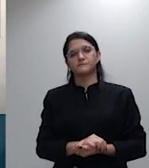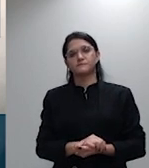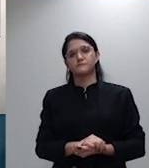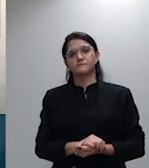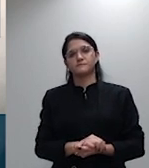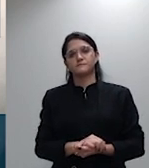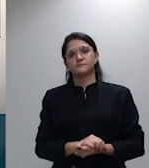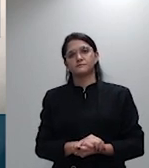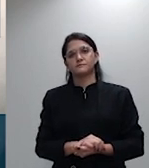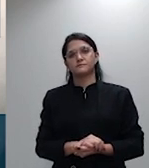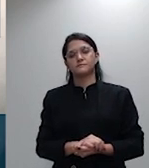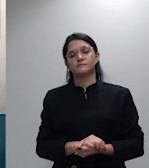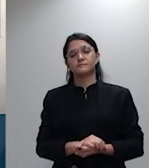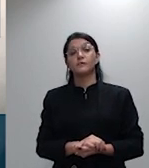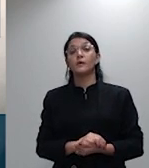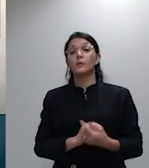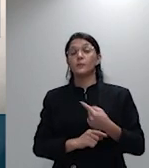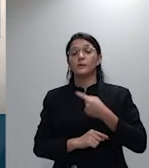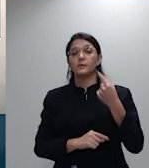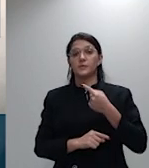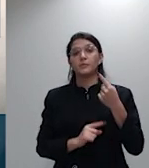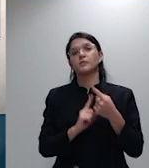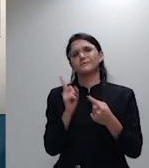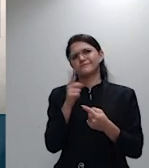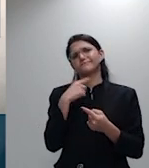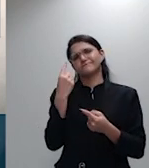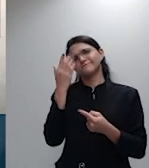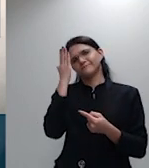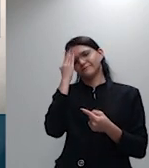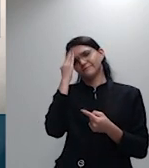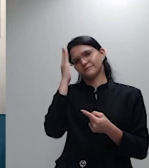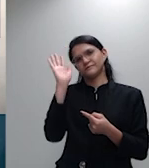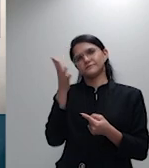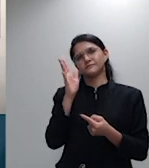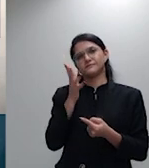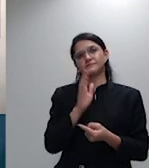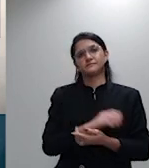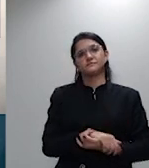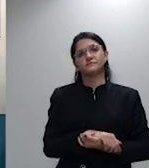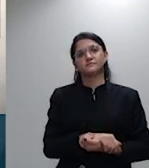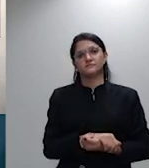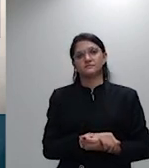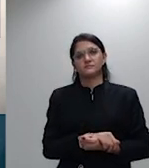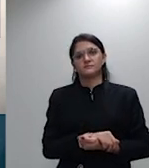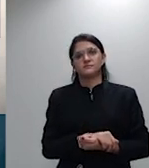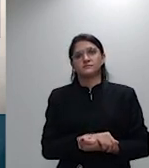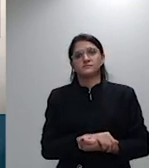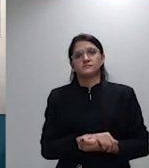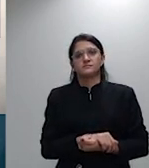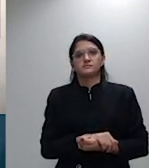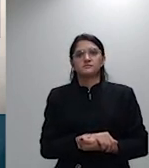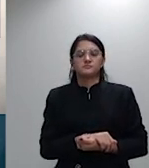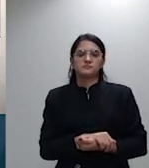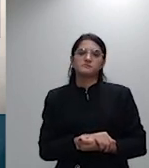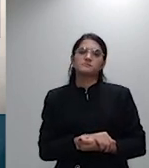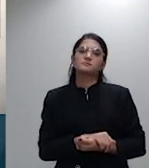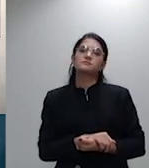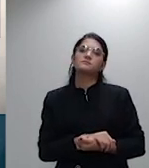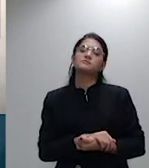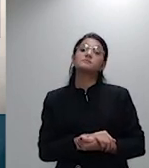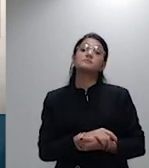sendo e aí a questão realmente não é relevante do ponto de vista social